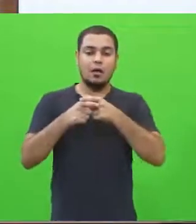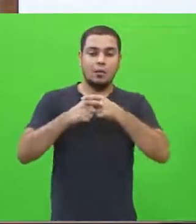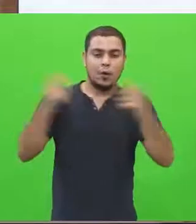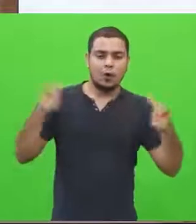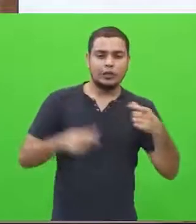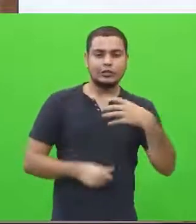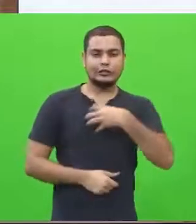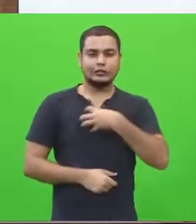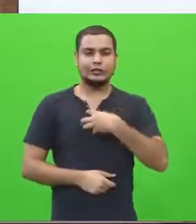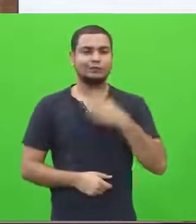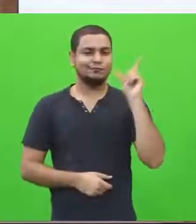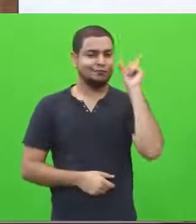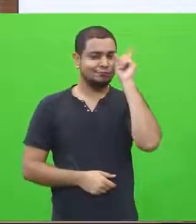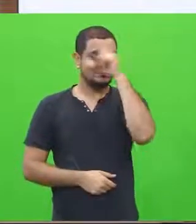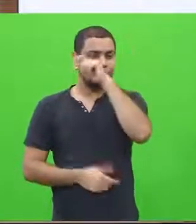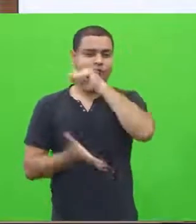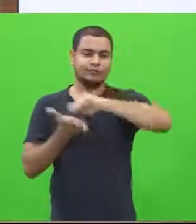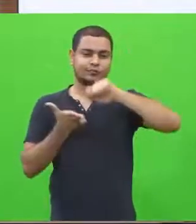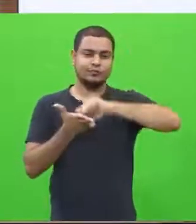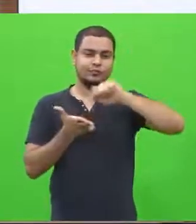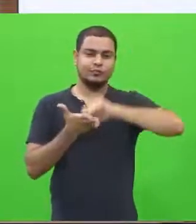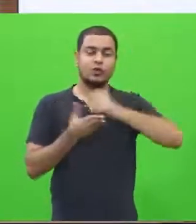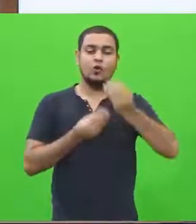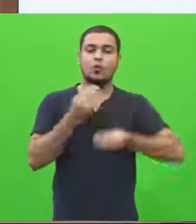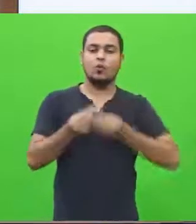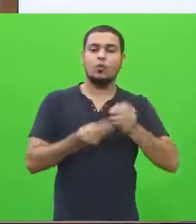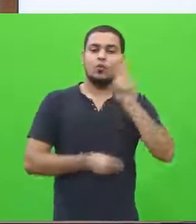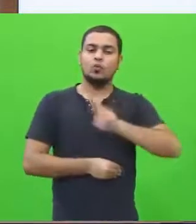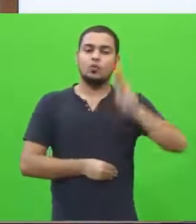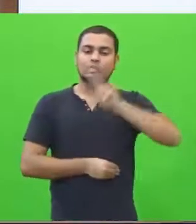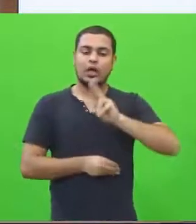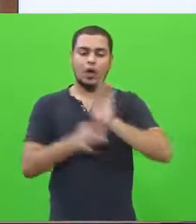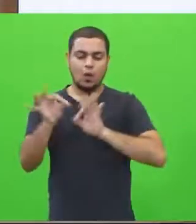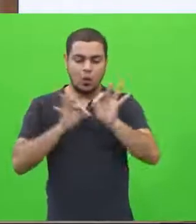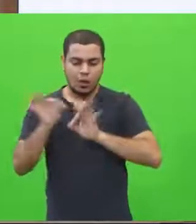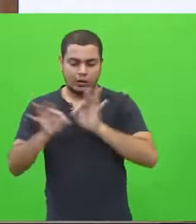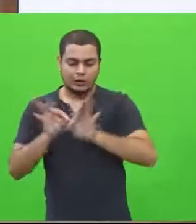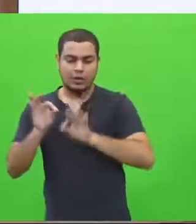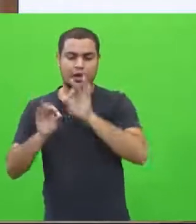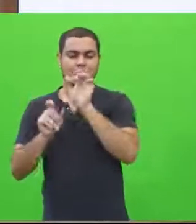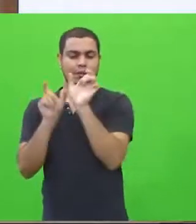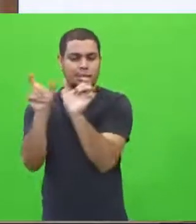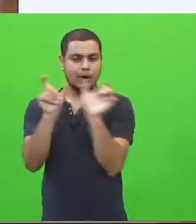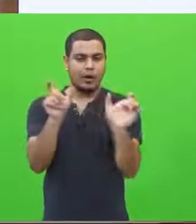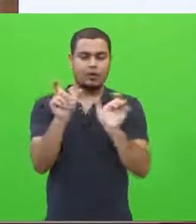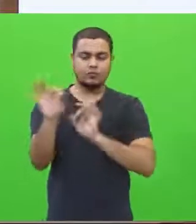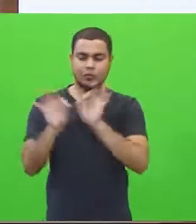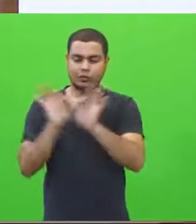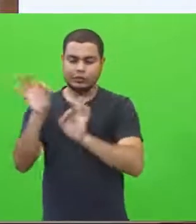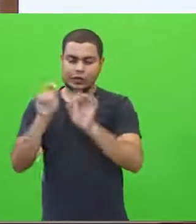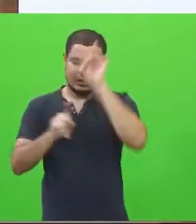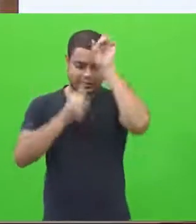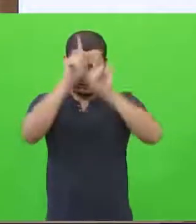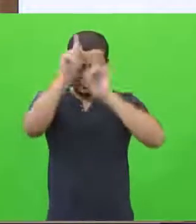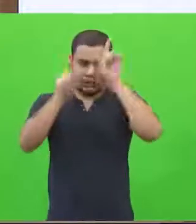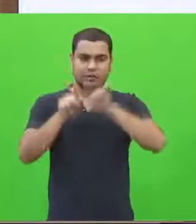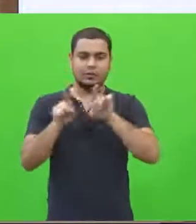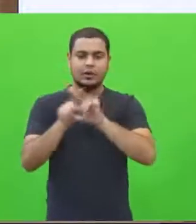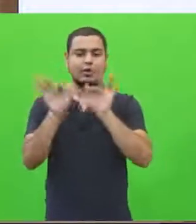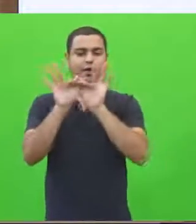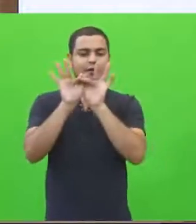pouco mais dificuldades no uso, na organização das ideias sob o olhar das orações